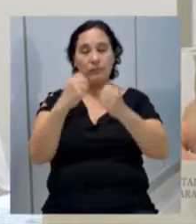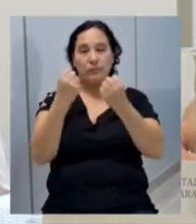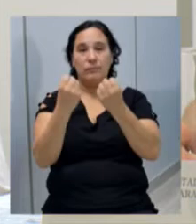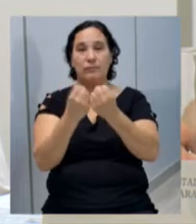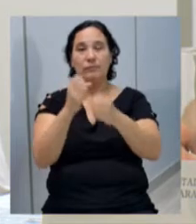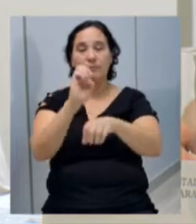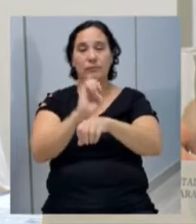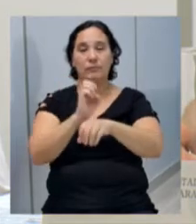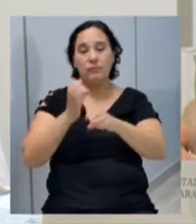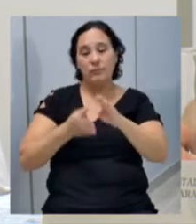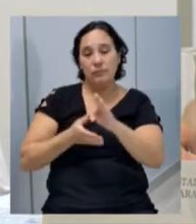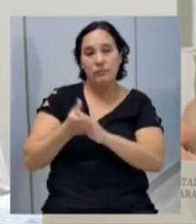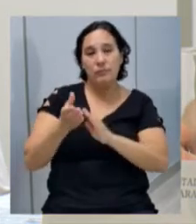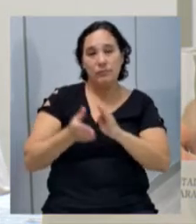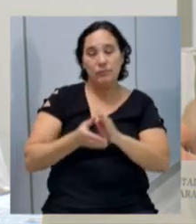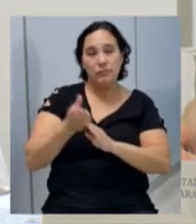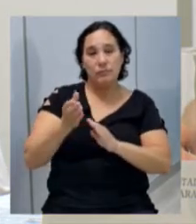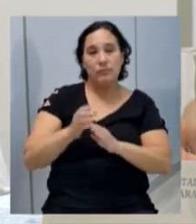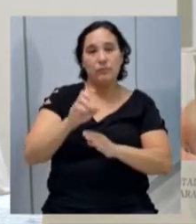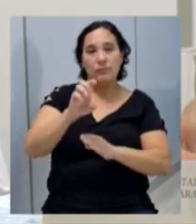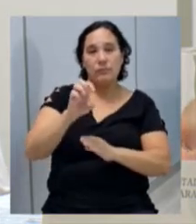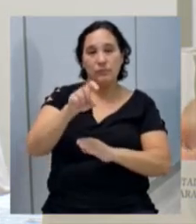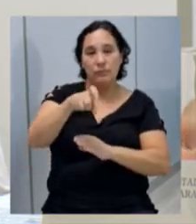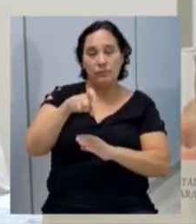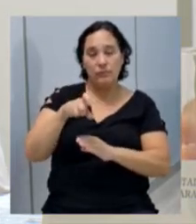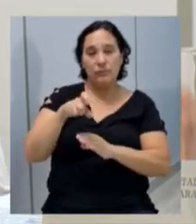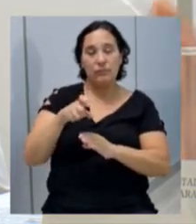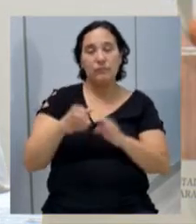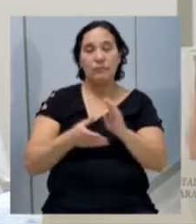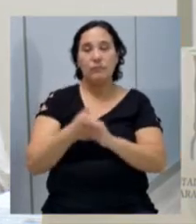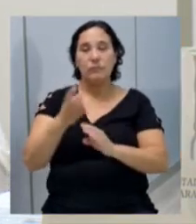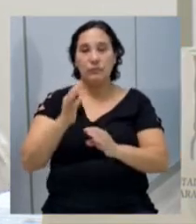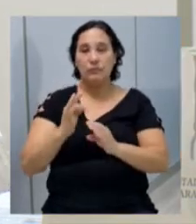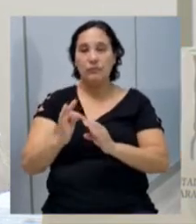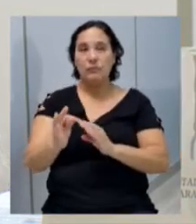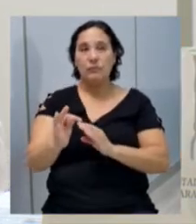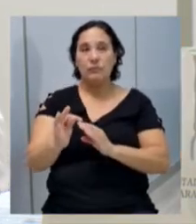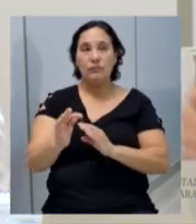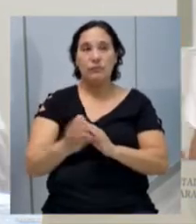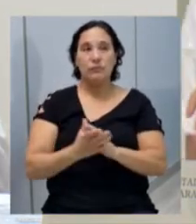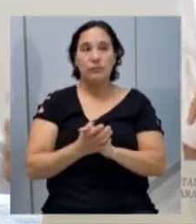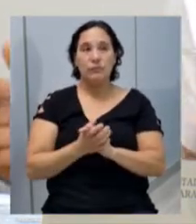Estadual de Conselheiros e Ex-Conselheiros Tutelares e